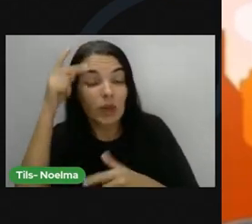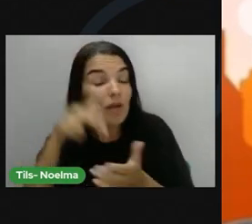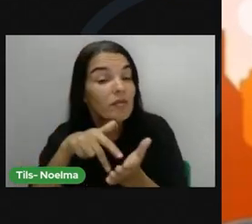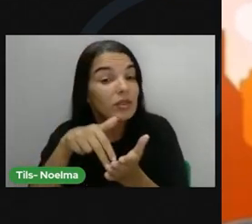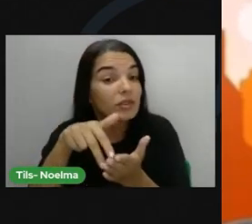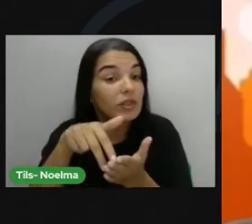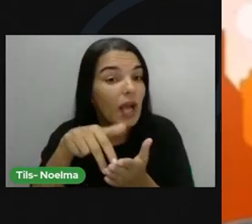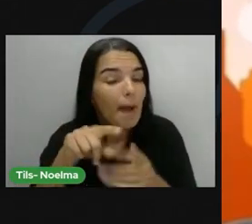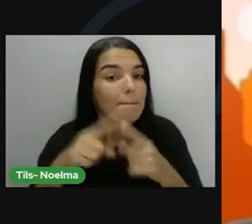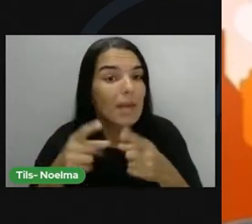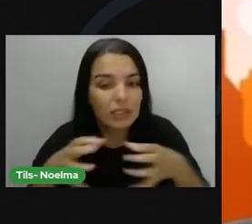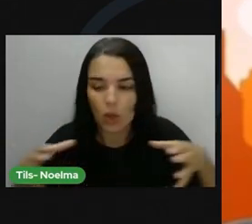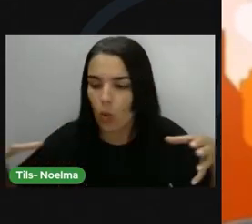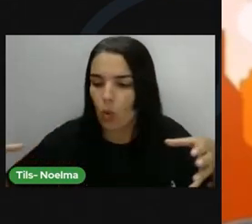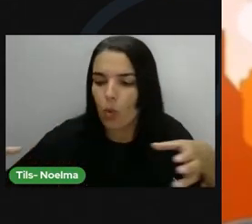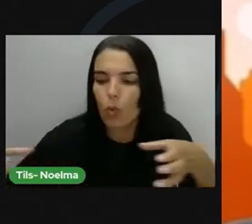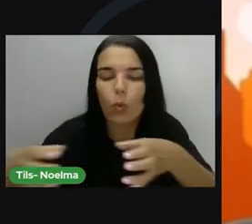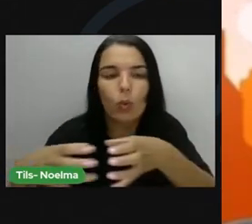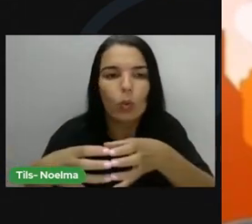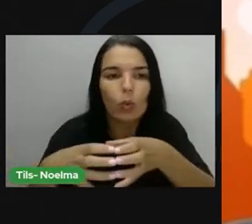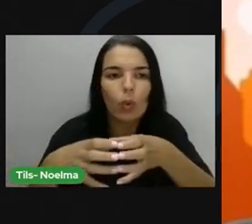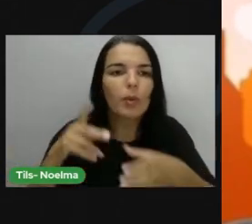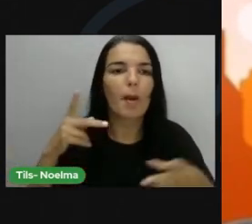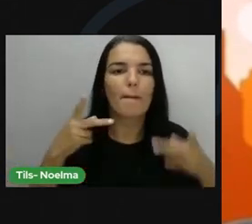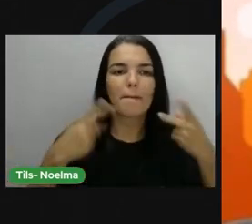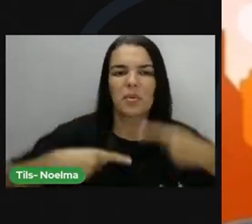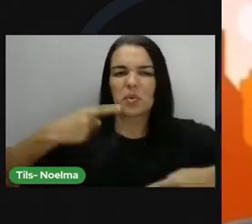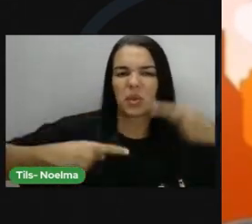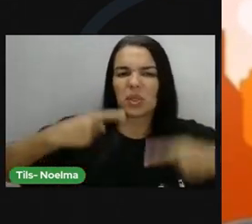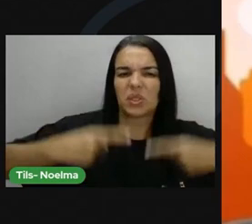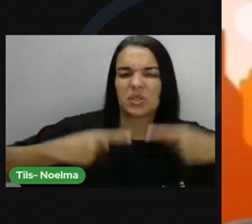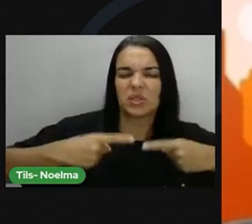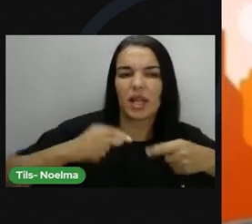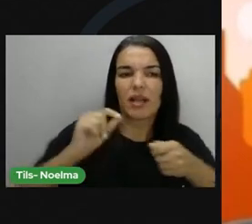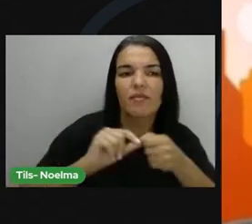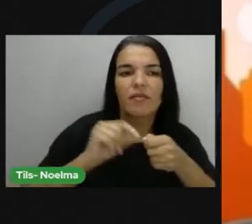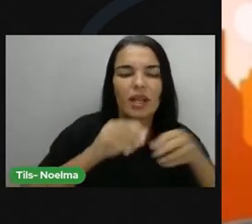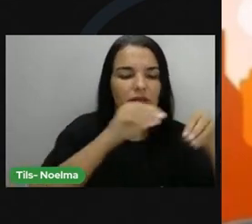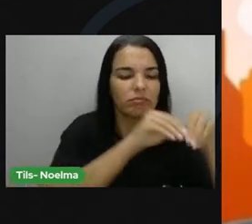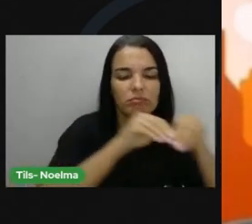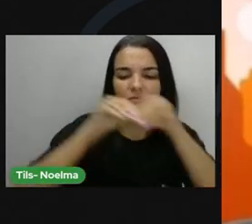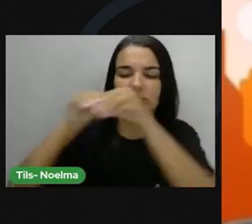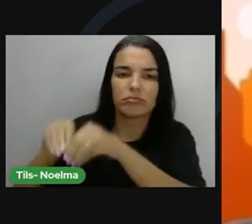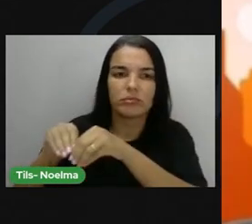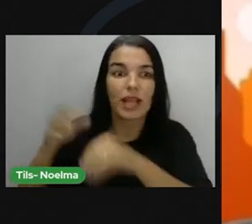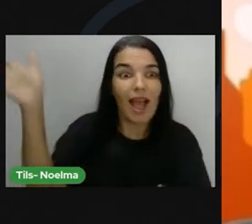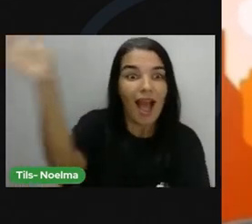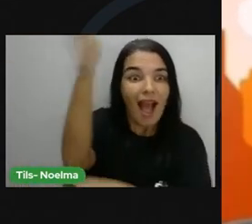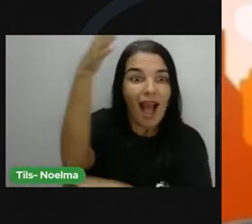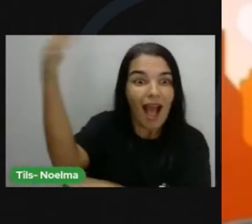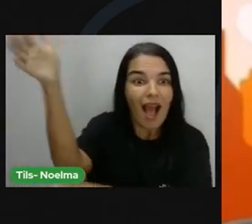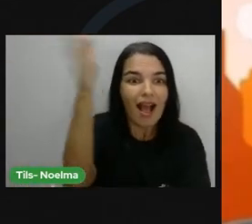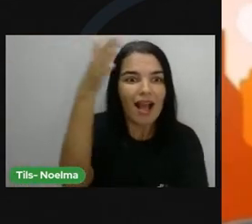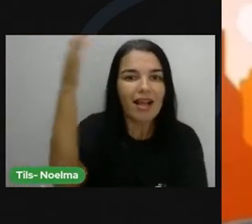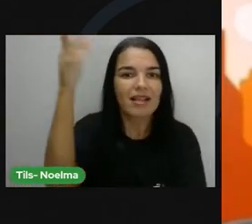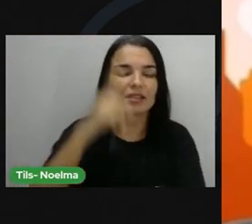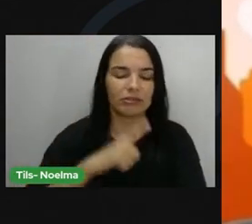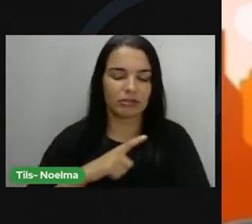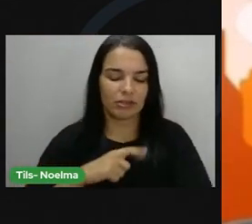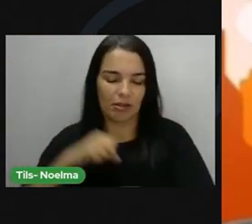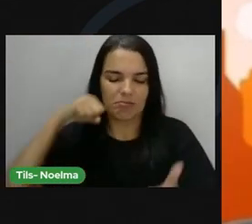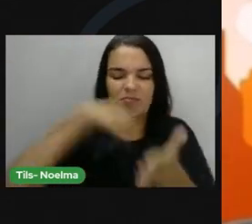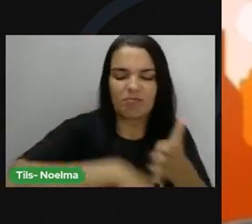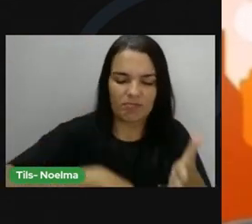e o sistema que fazem os retirantes. Astear nossa bandeira e expor sem desatino.